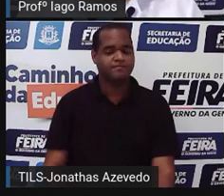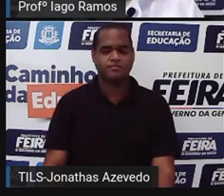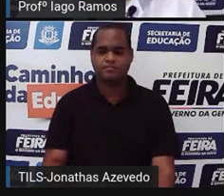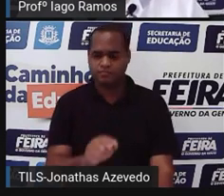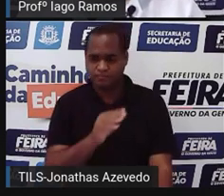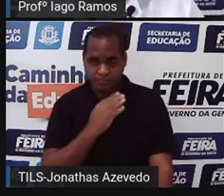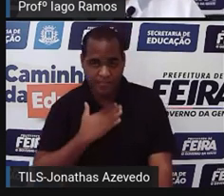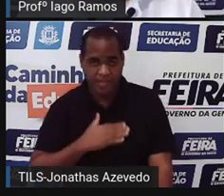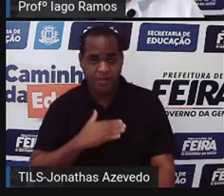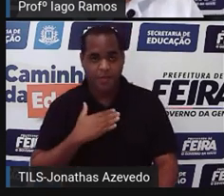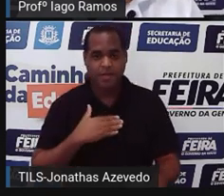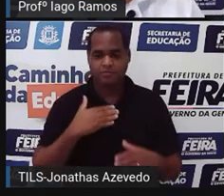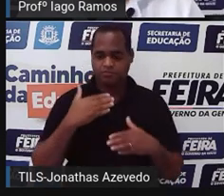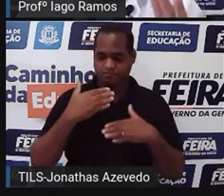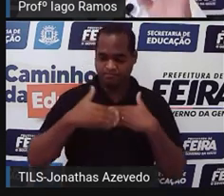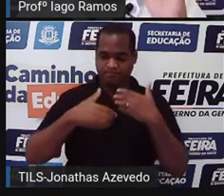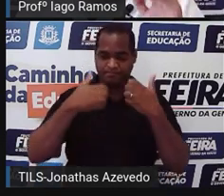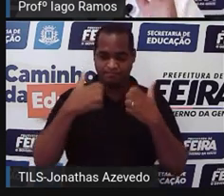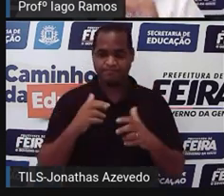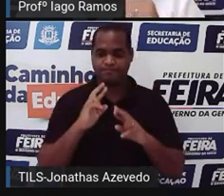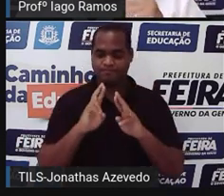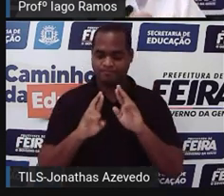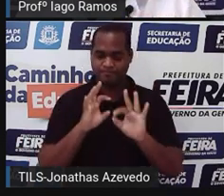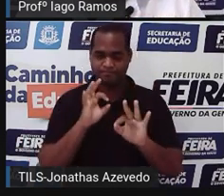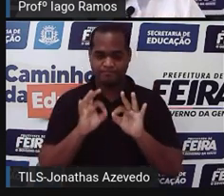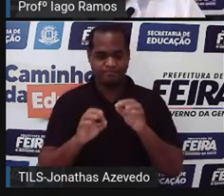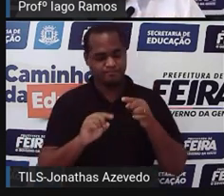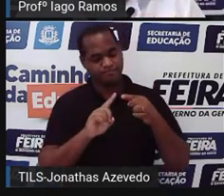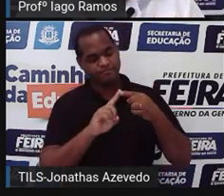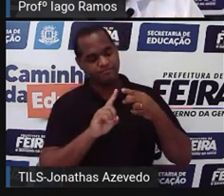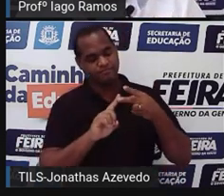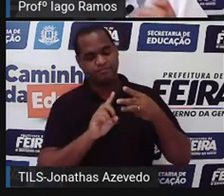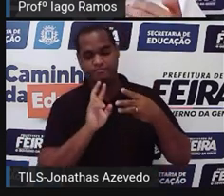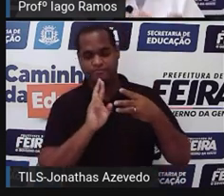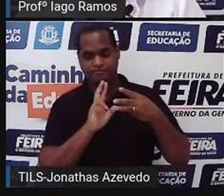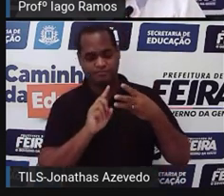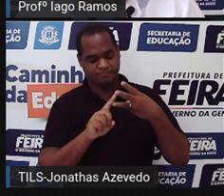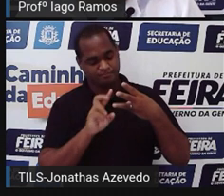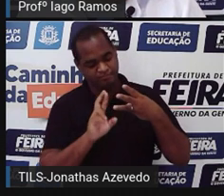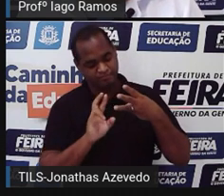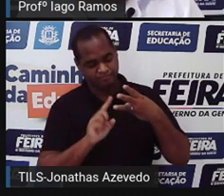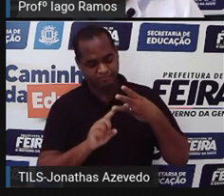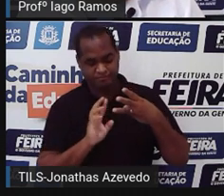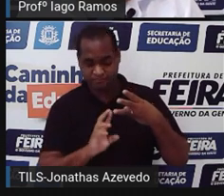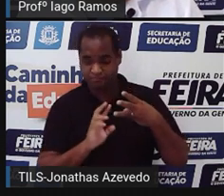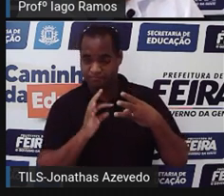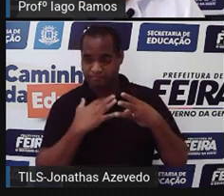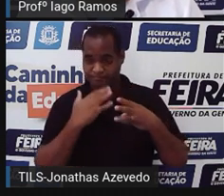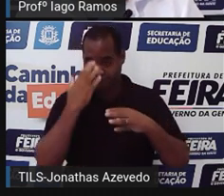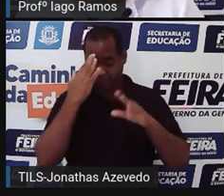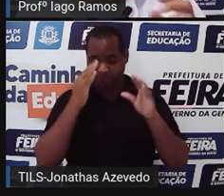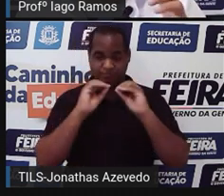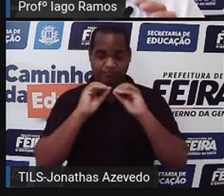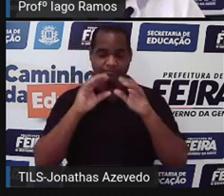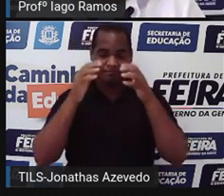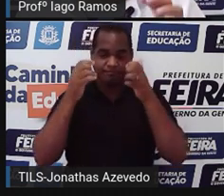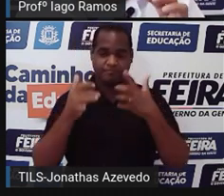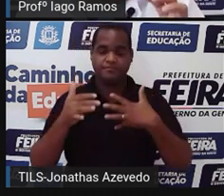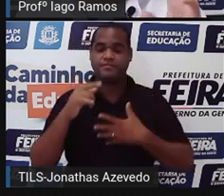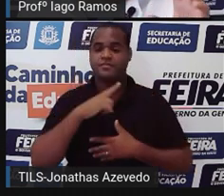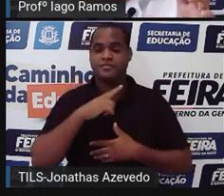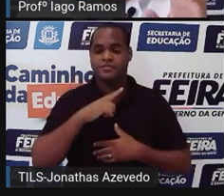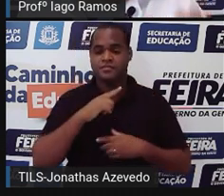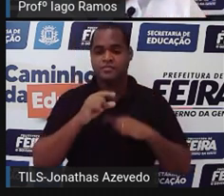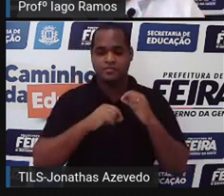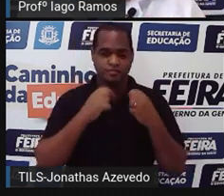calma, a gente vai responder uma a uma dessas perguntas para entender o gráfico, tá bom? E a gente